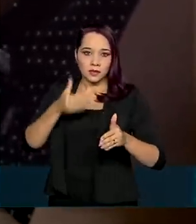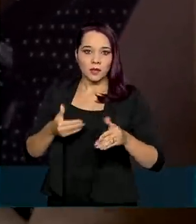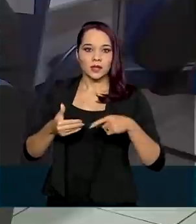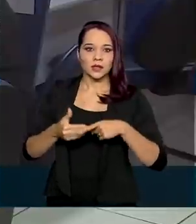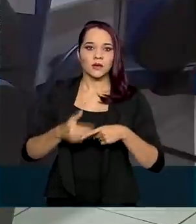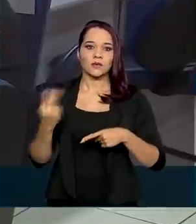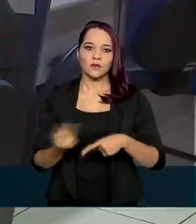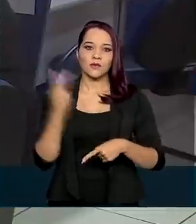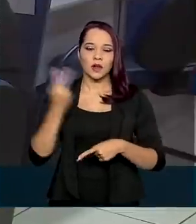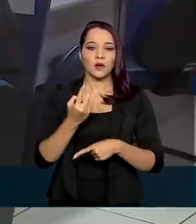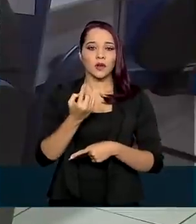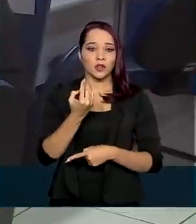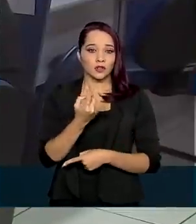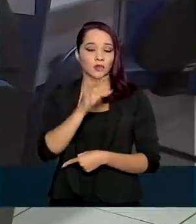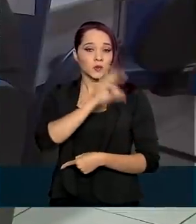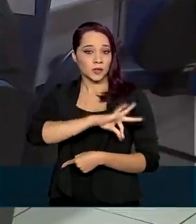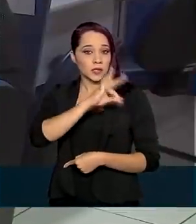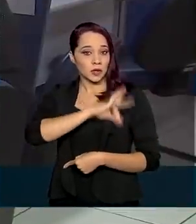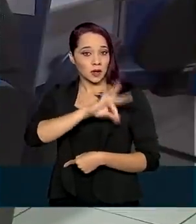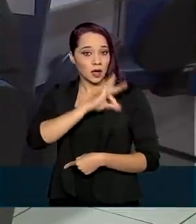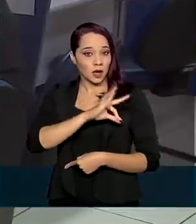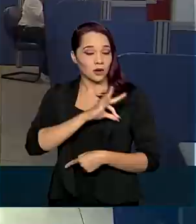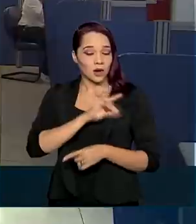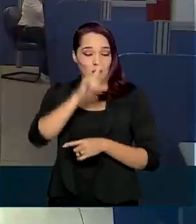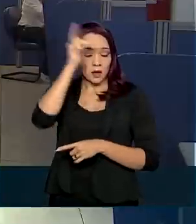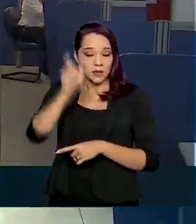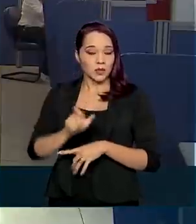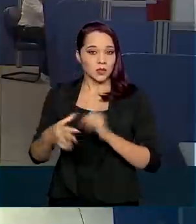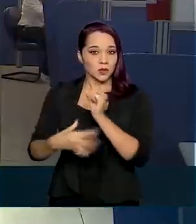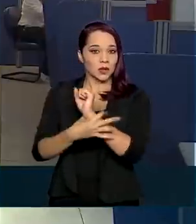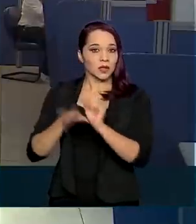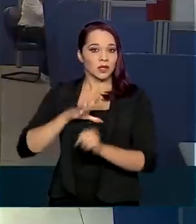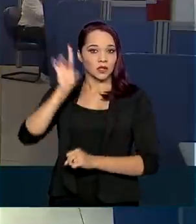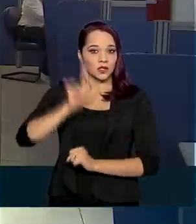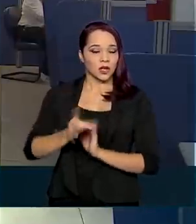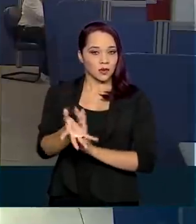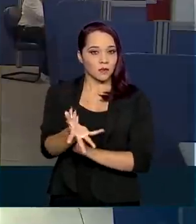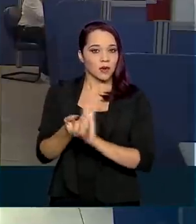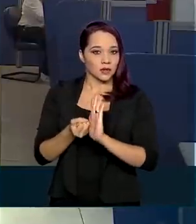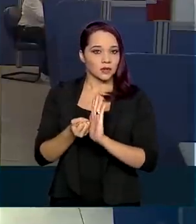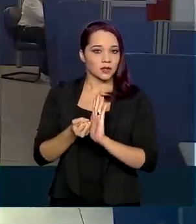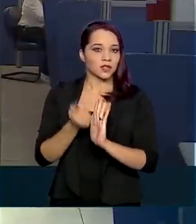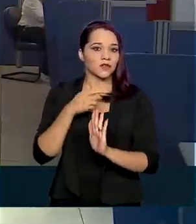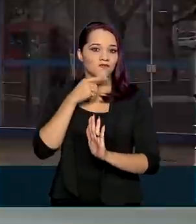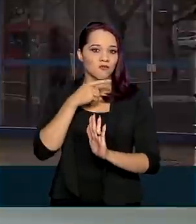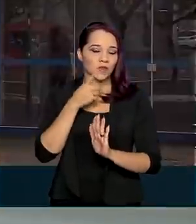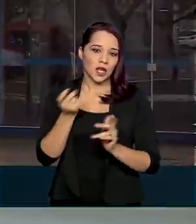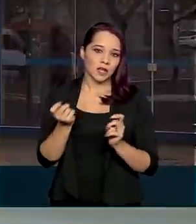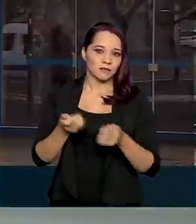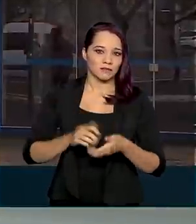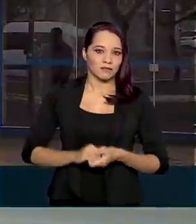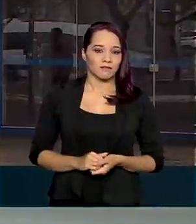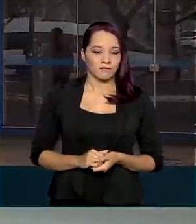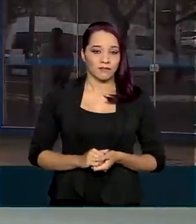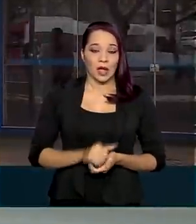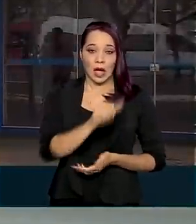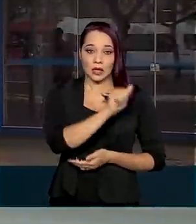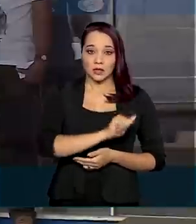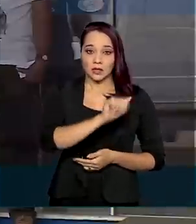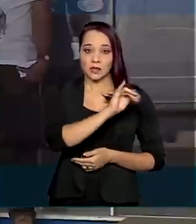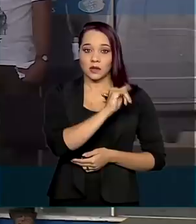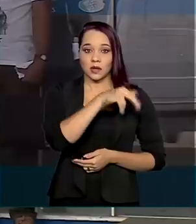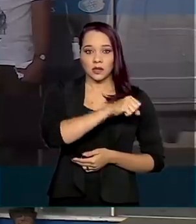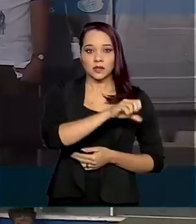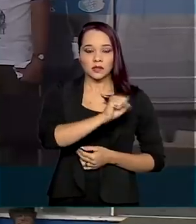no valor de um salário mínimo aos segurados que tiverem direito aos benefícios por incapacidade. As agências do INSS